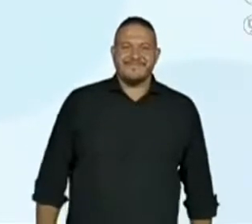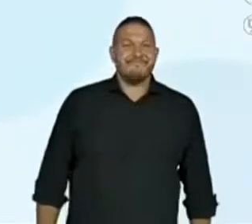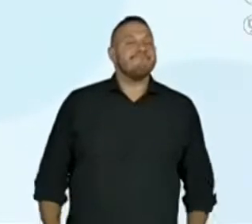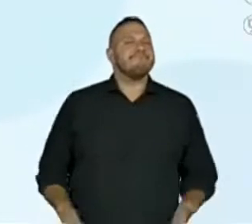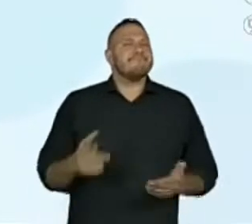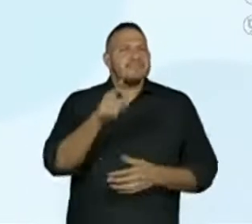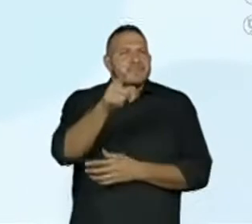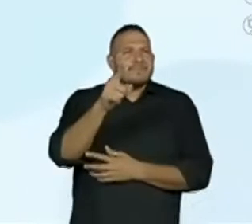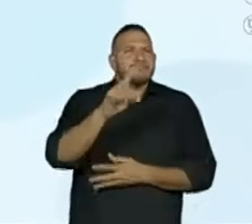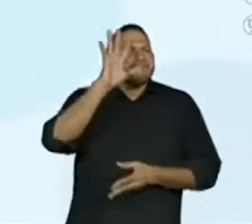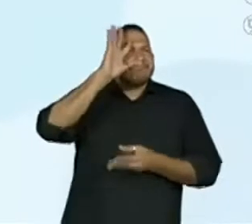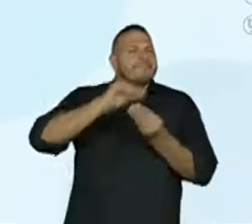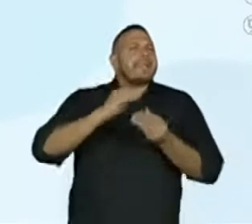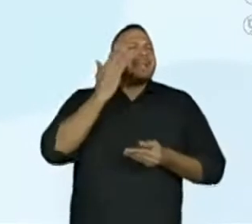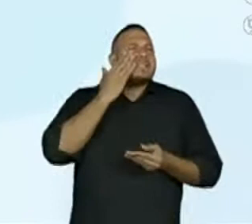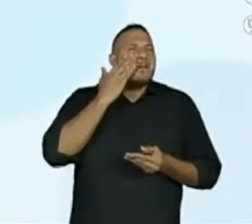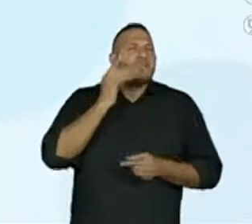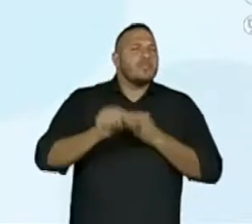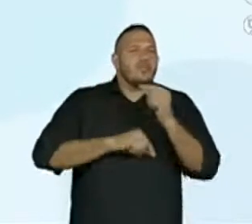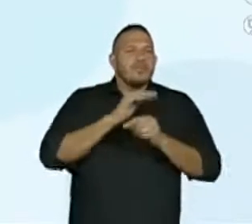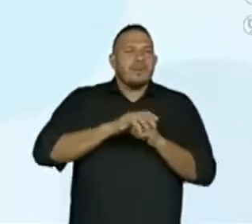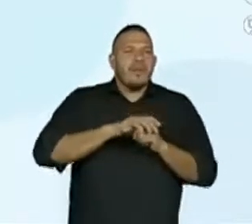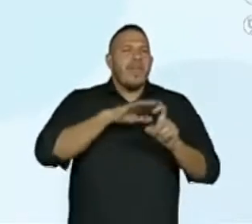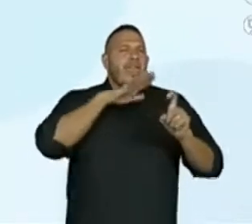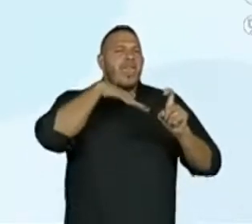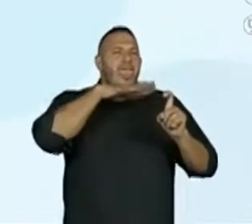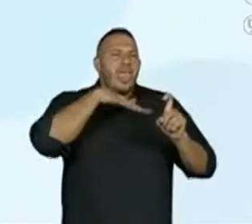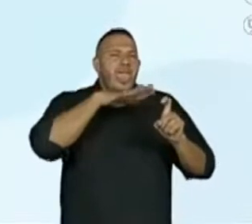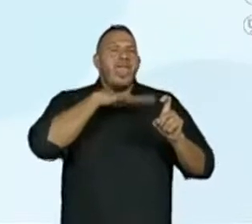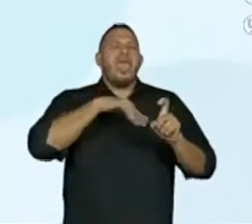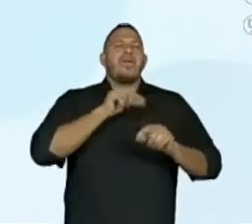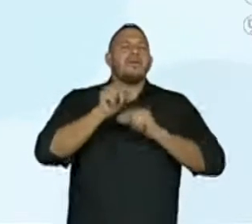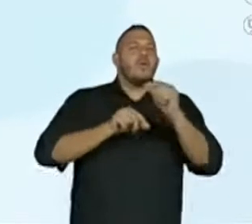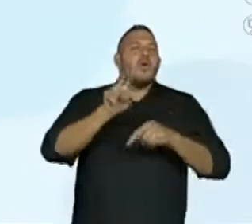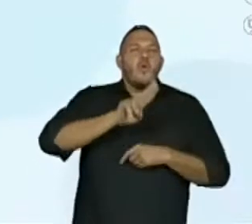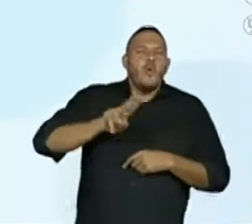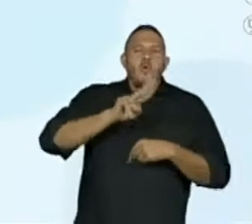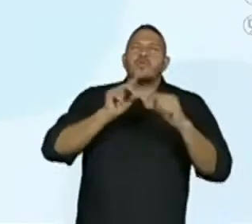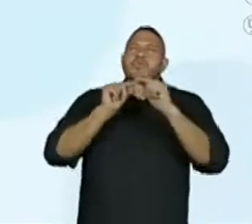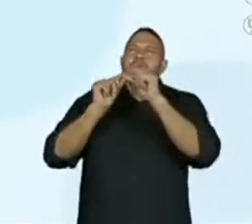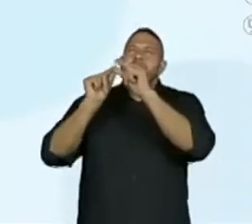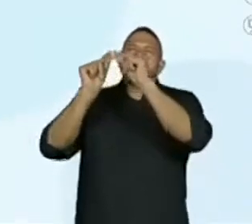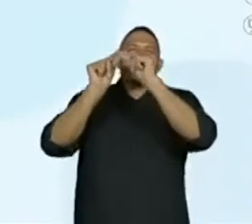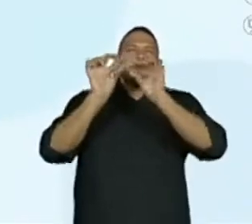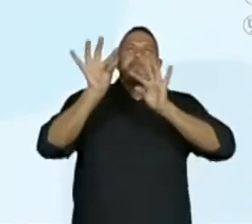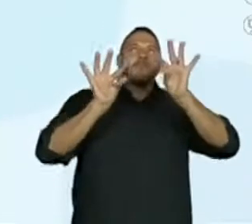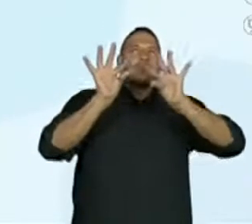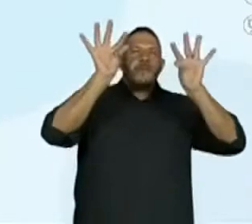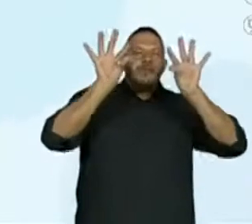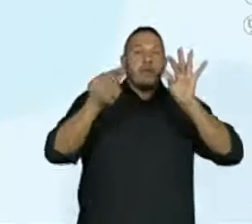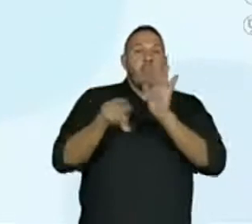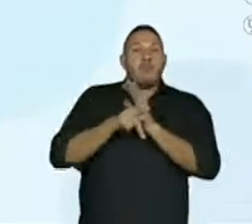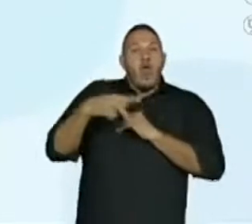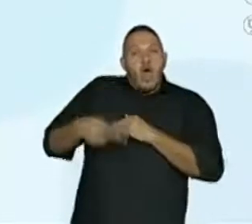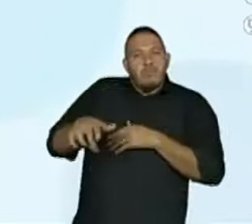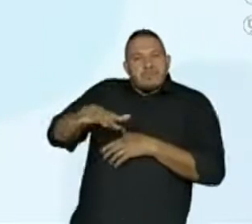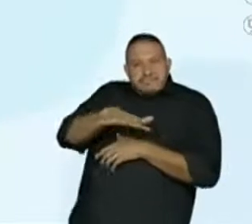Fique por dentro dos mitos e usos das constelações indígenas. Vou destacar aqui.